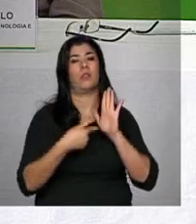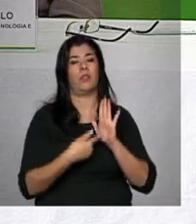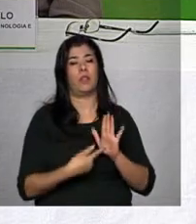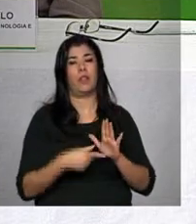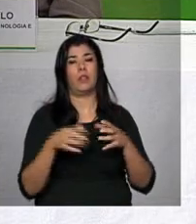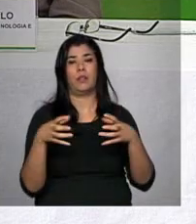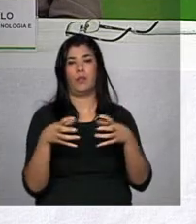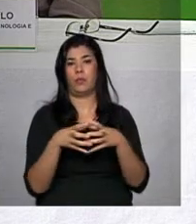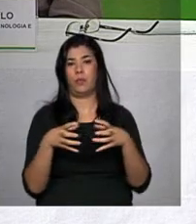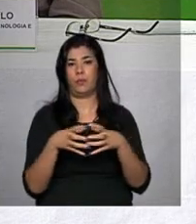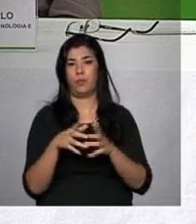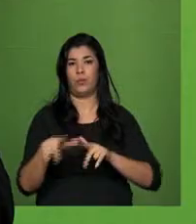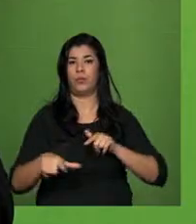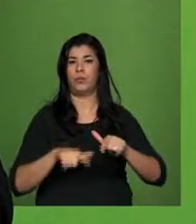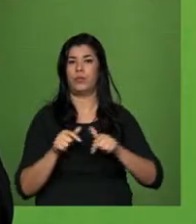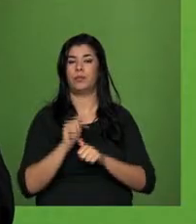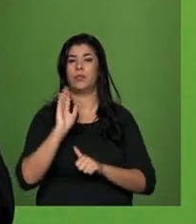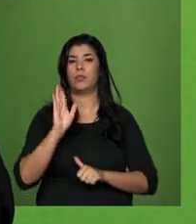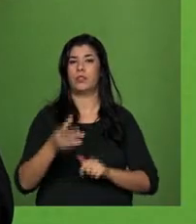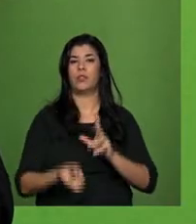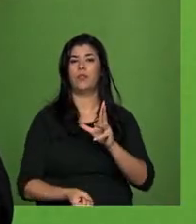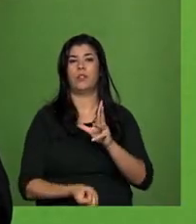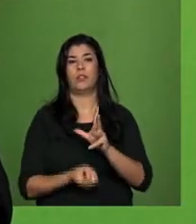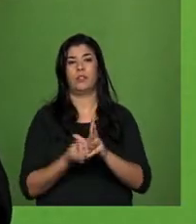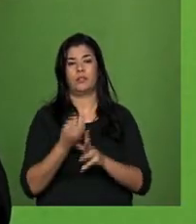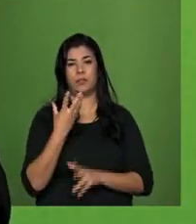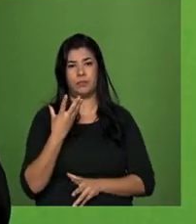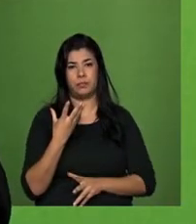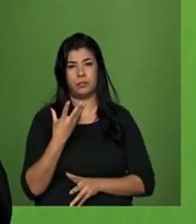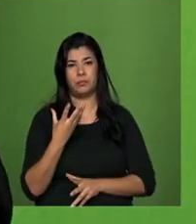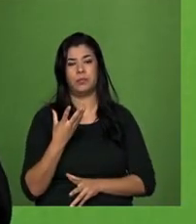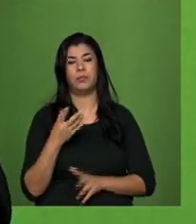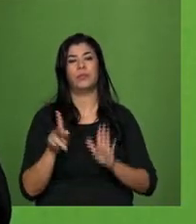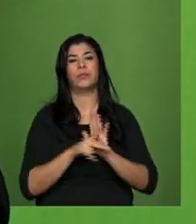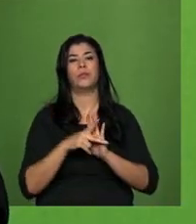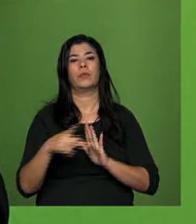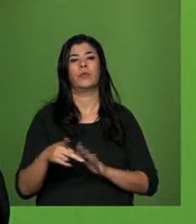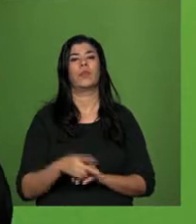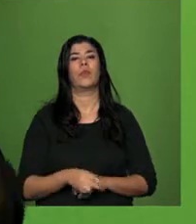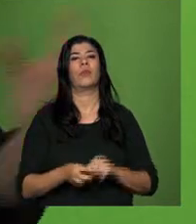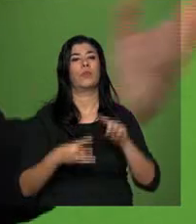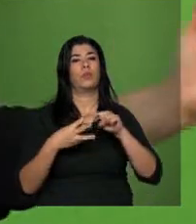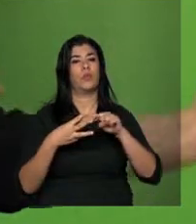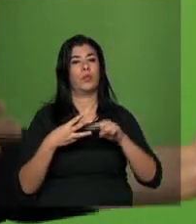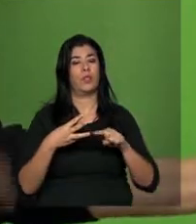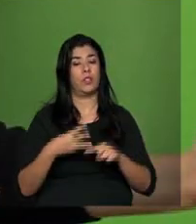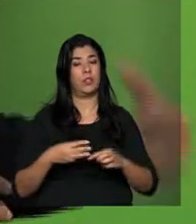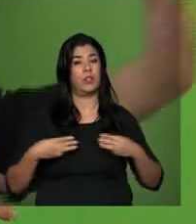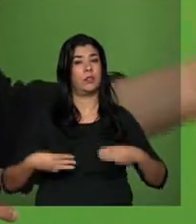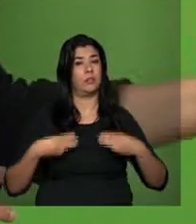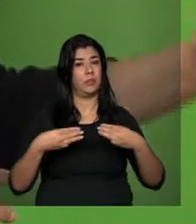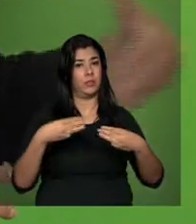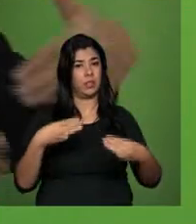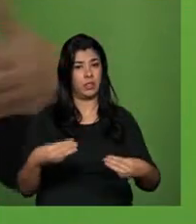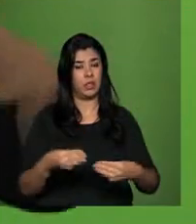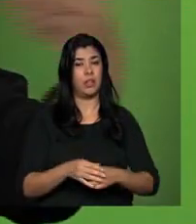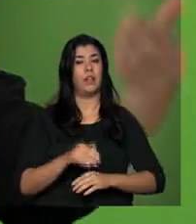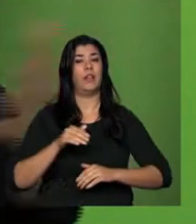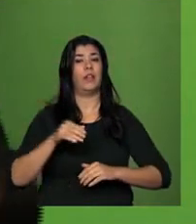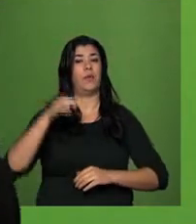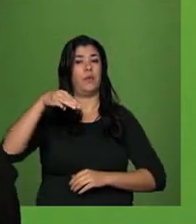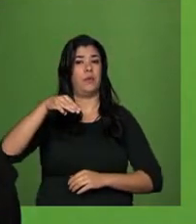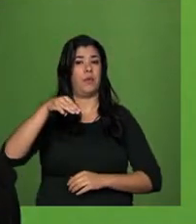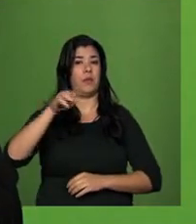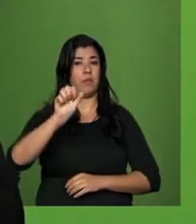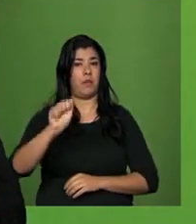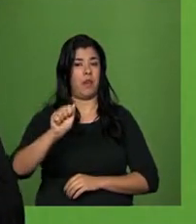grupo de trabalho instituído entre os três ministérios, os ministros vão conversar e vão estabelecer